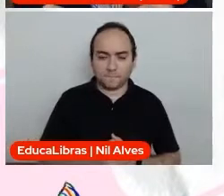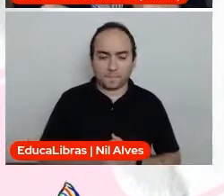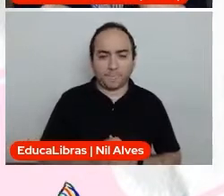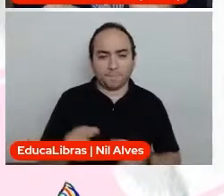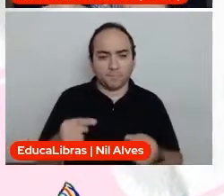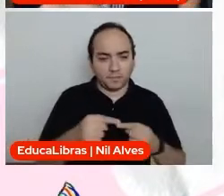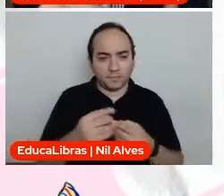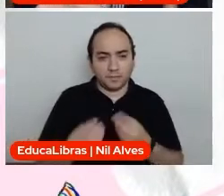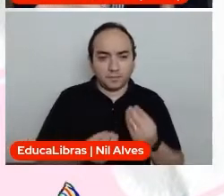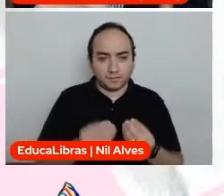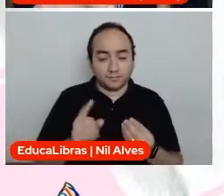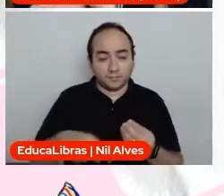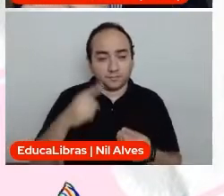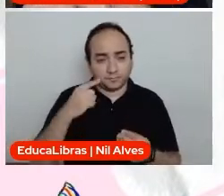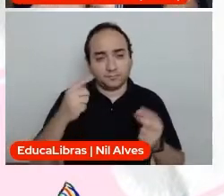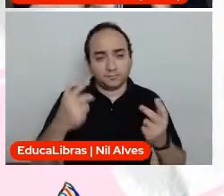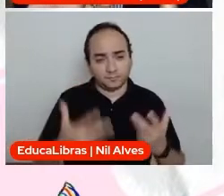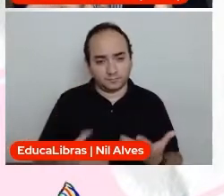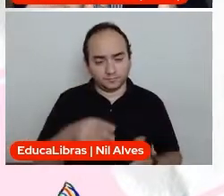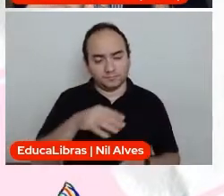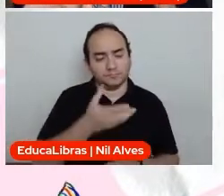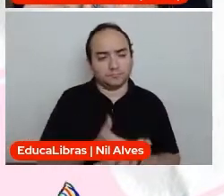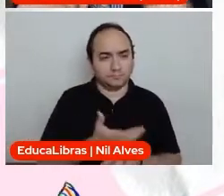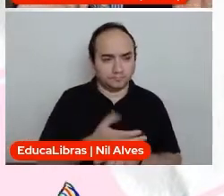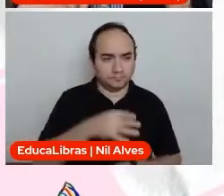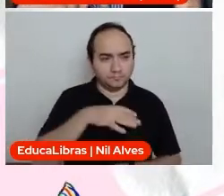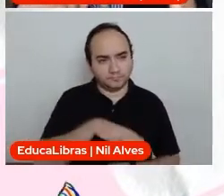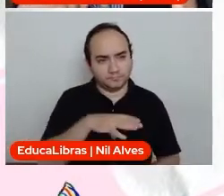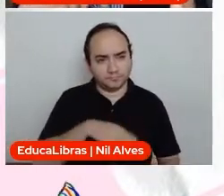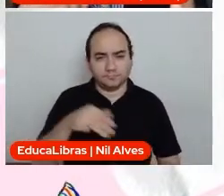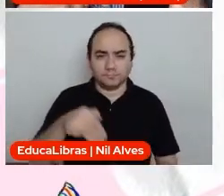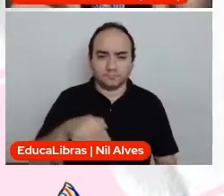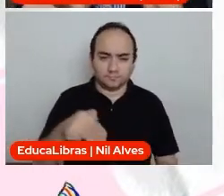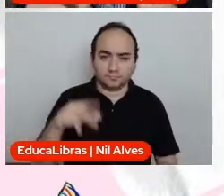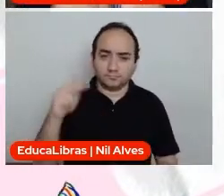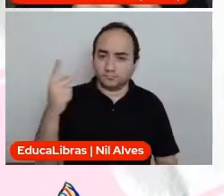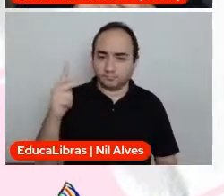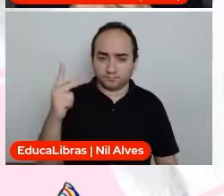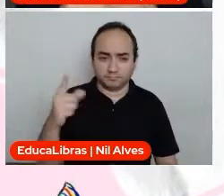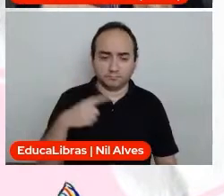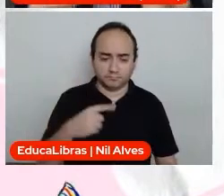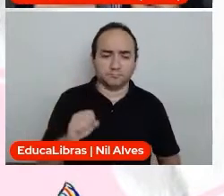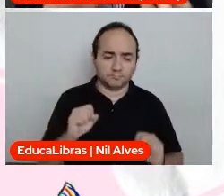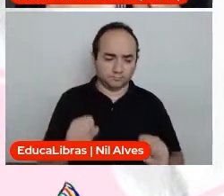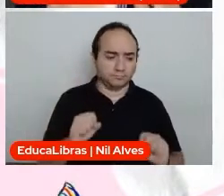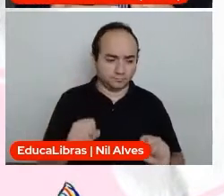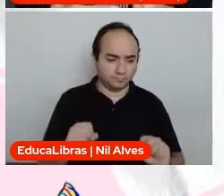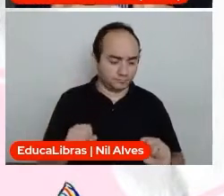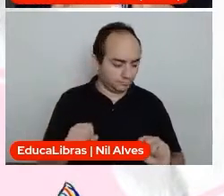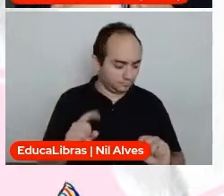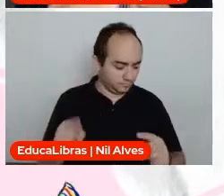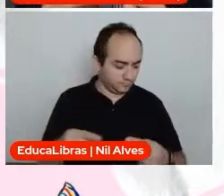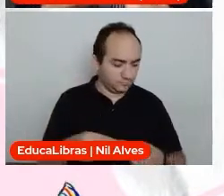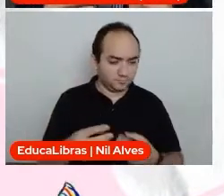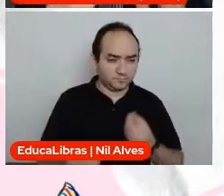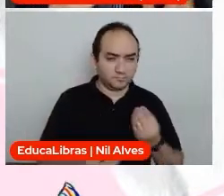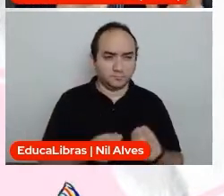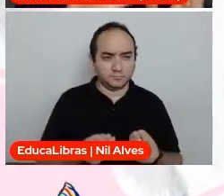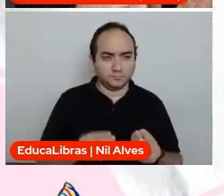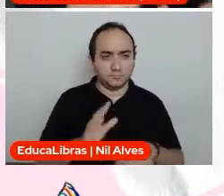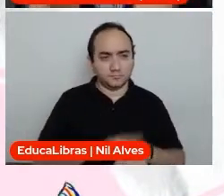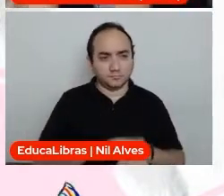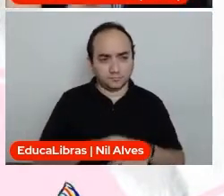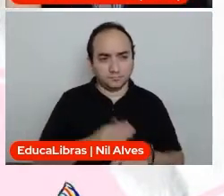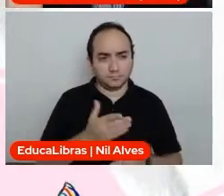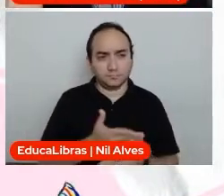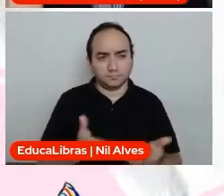pode ser trabalhado na matéria de português, na matéria de matemática, na matéria de história, e isso realmente não só dentro da escola, isso pode ser feito